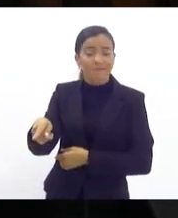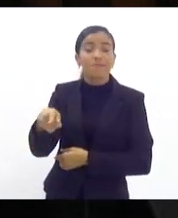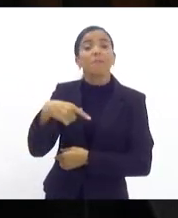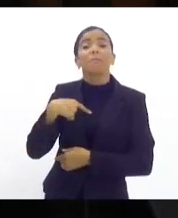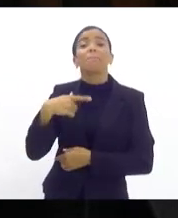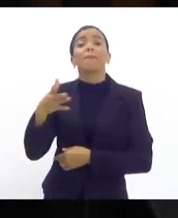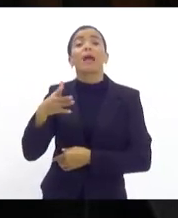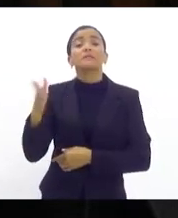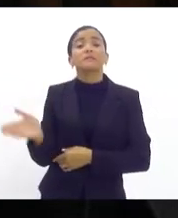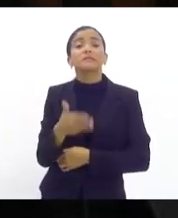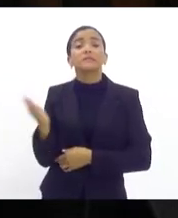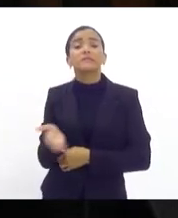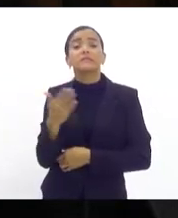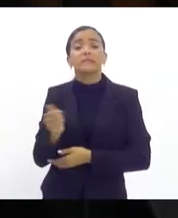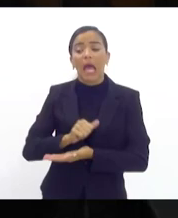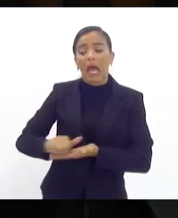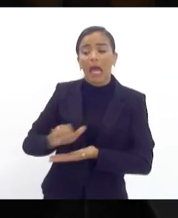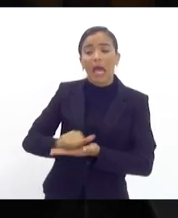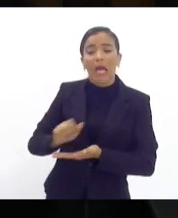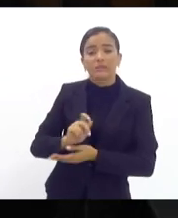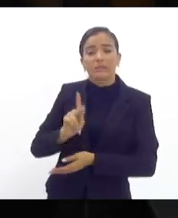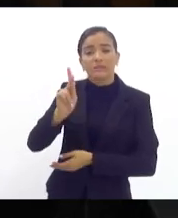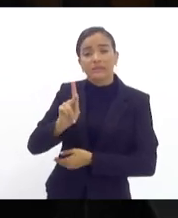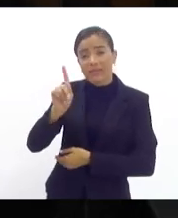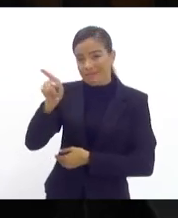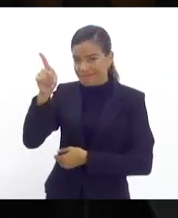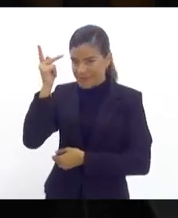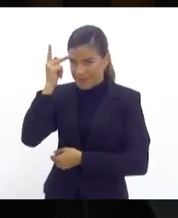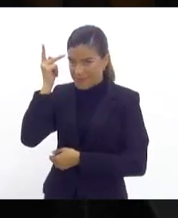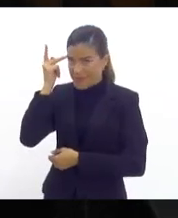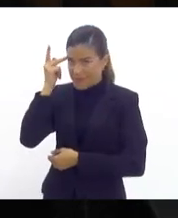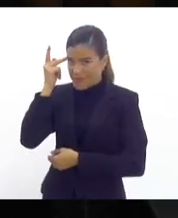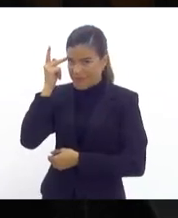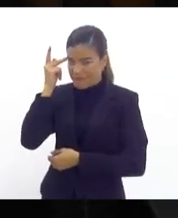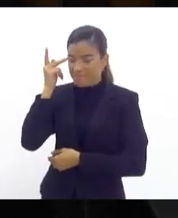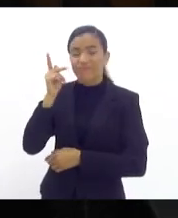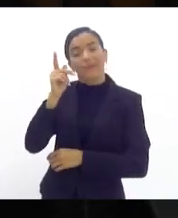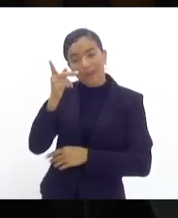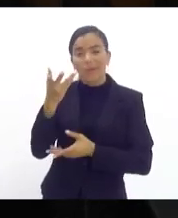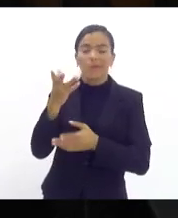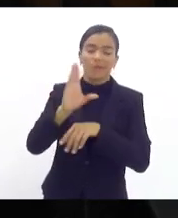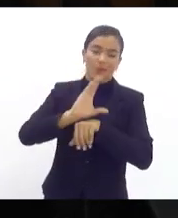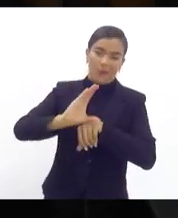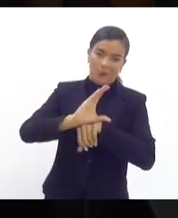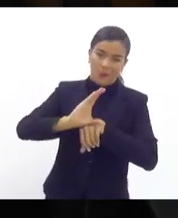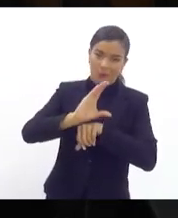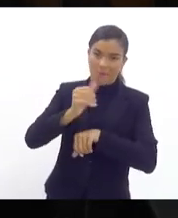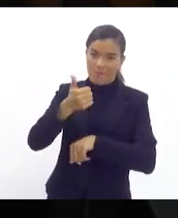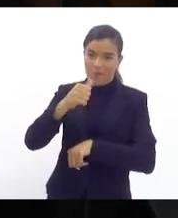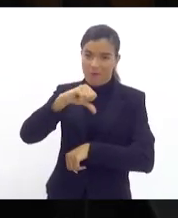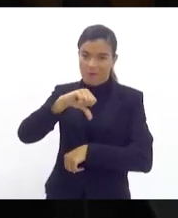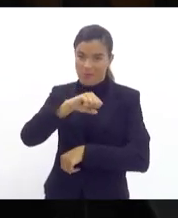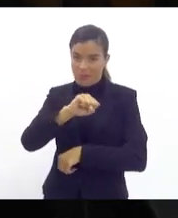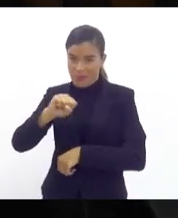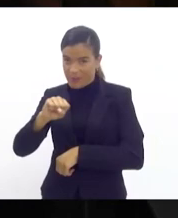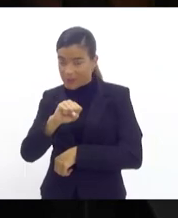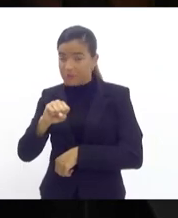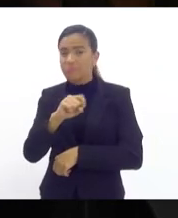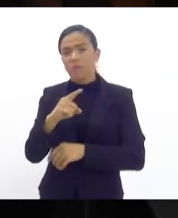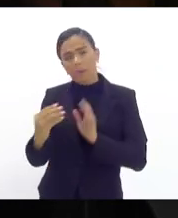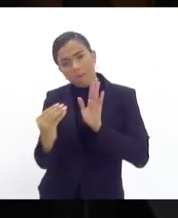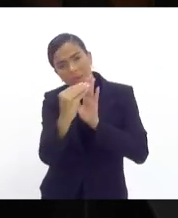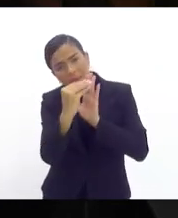São Paulo. Primeira perda. Na Constituição de 88, também foi colocado